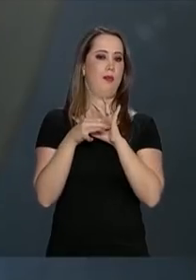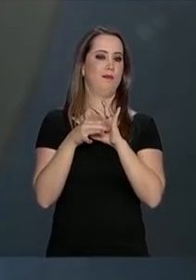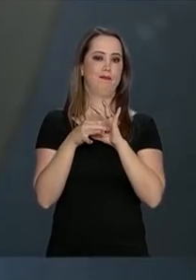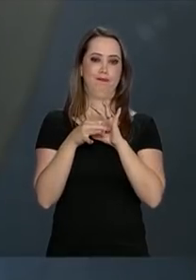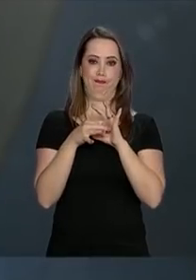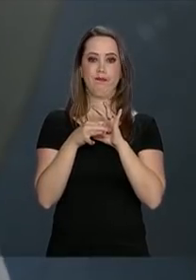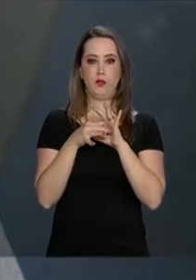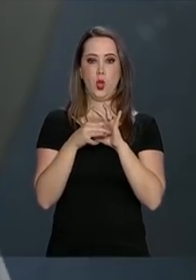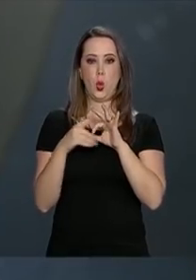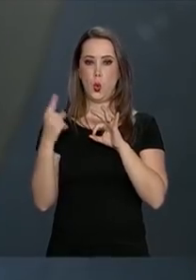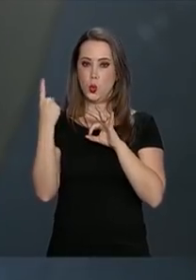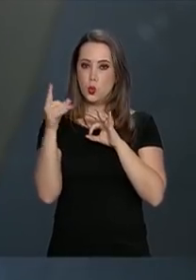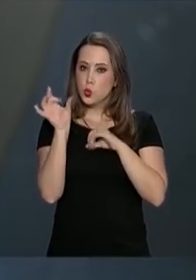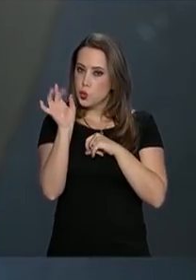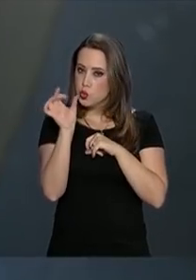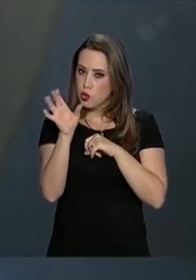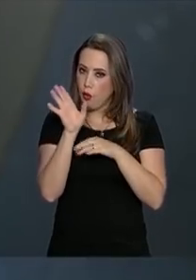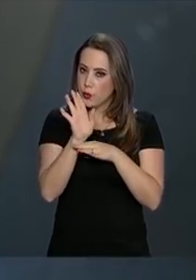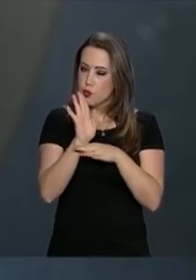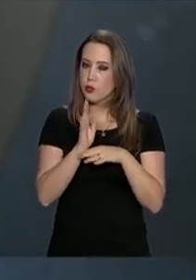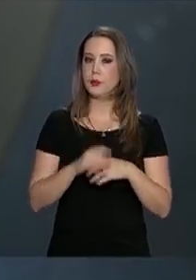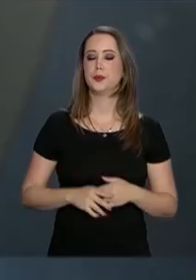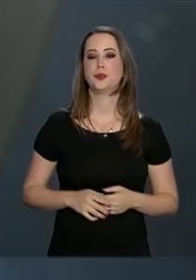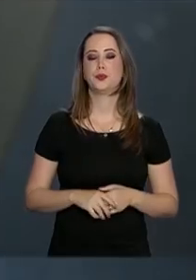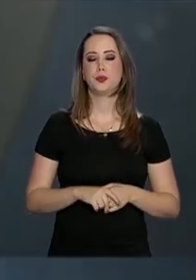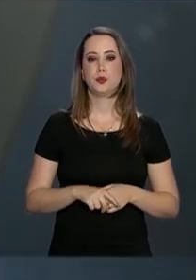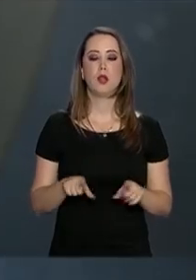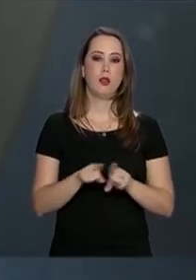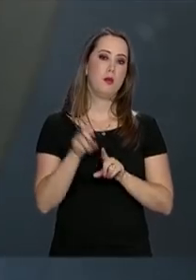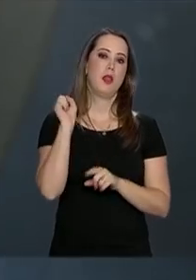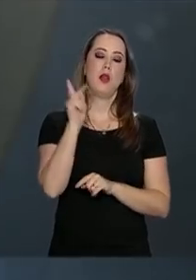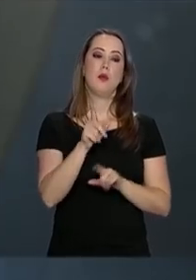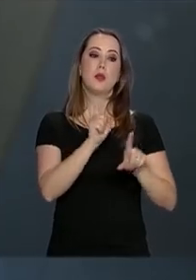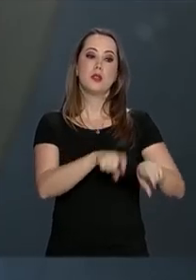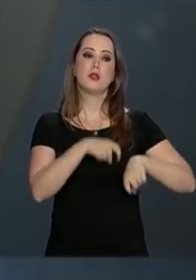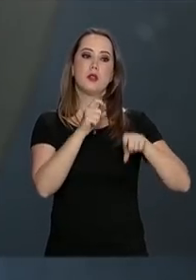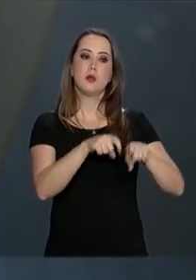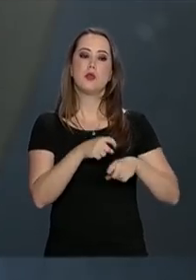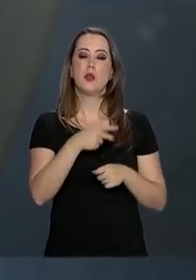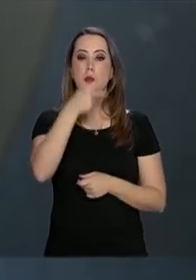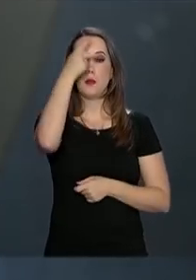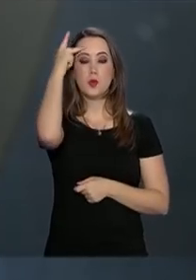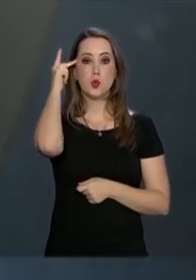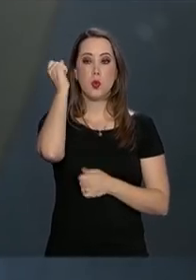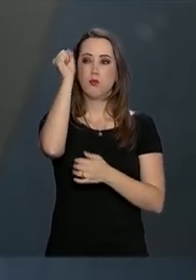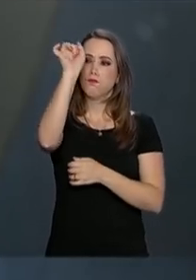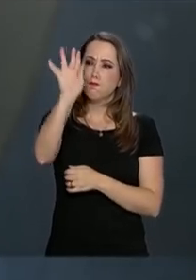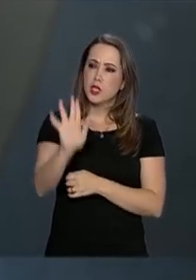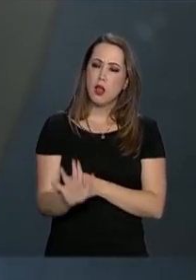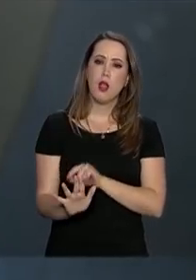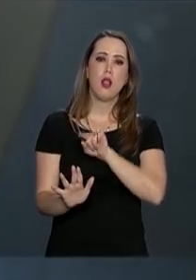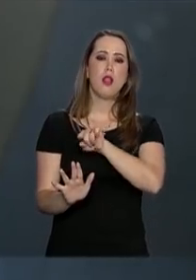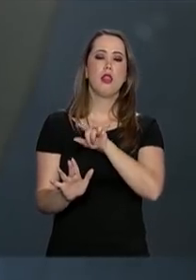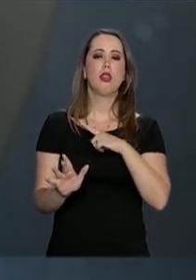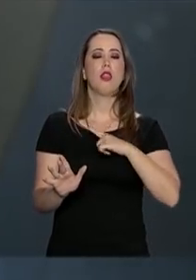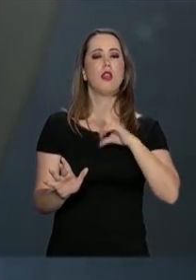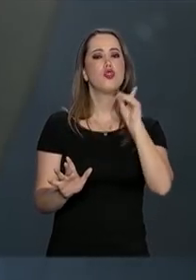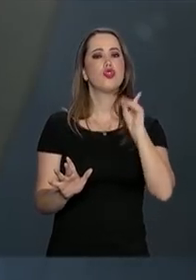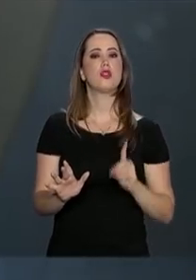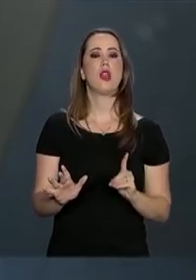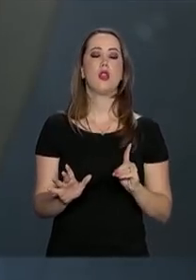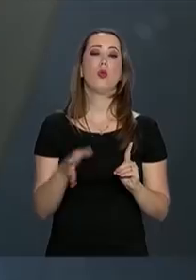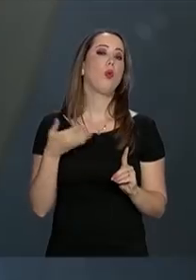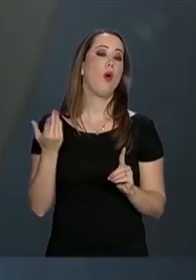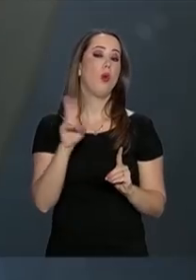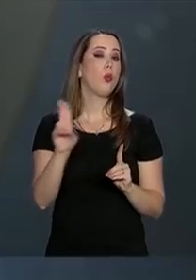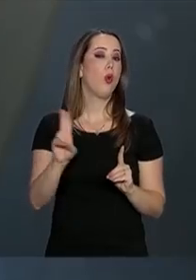Outra medida é quanto à aposentadoria rural. Vai ser criado um cadastro de quem tem direito ao benefício. Esse documento vai